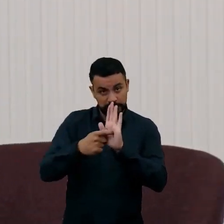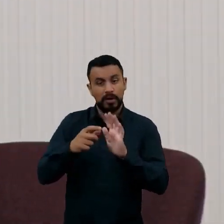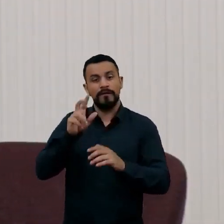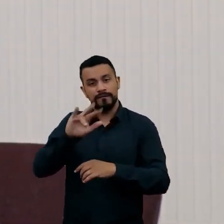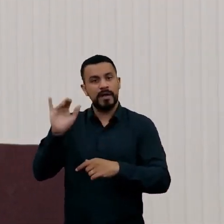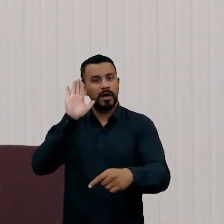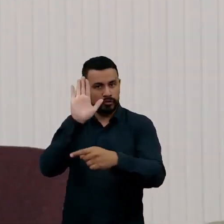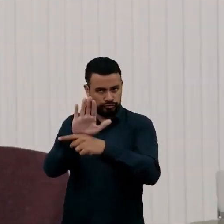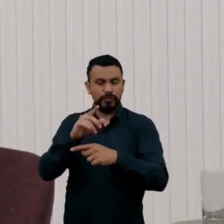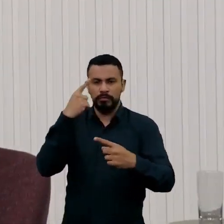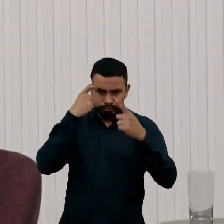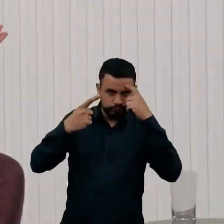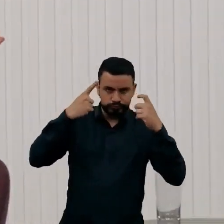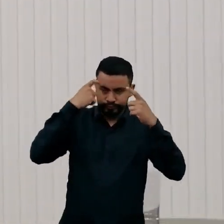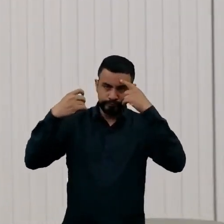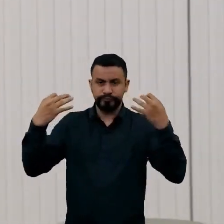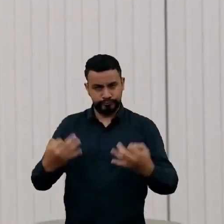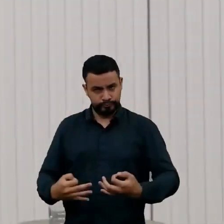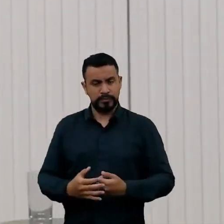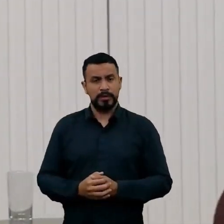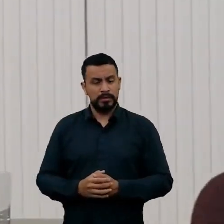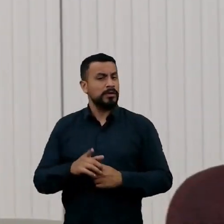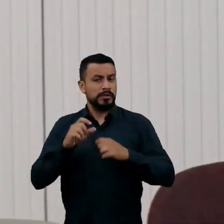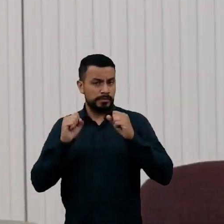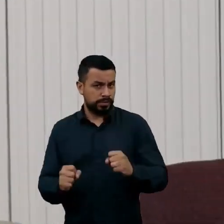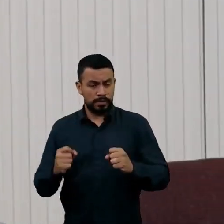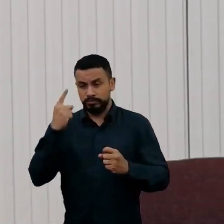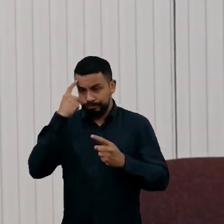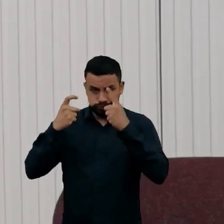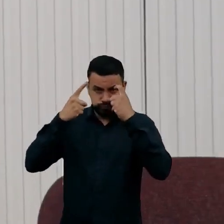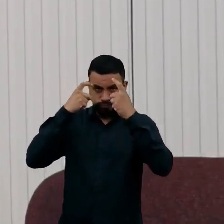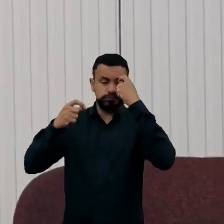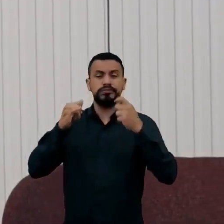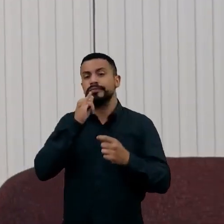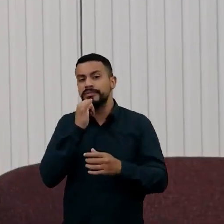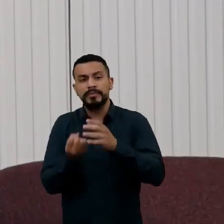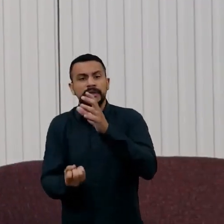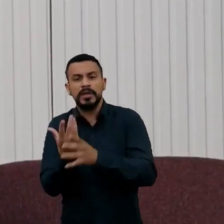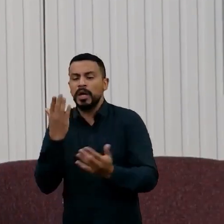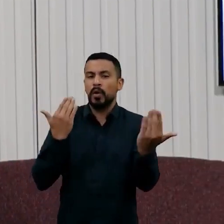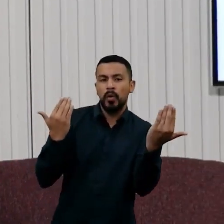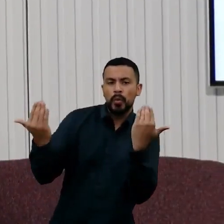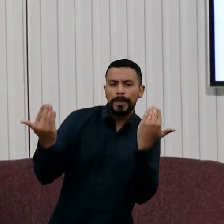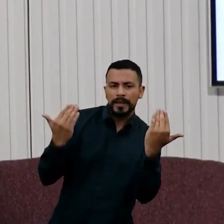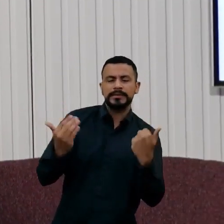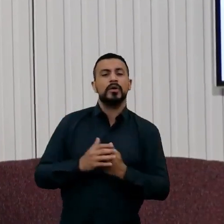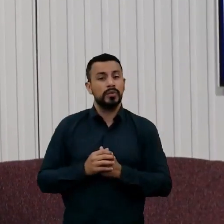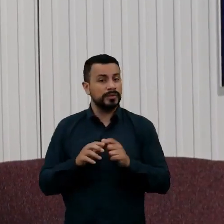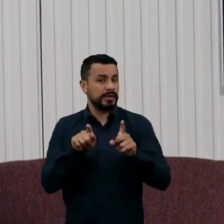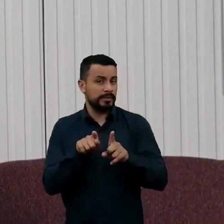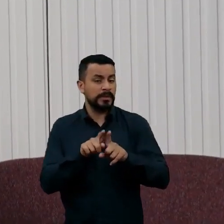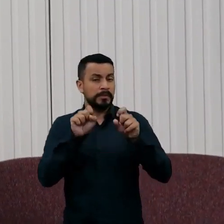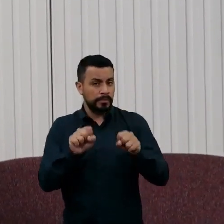criatividade e pode ser criativa por si próprio, criando analogias, pode também criar